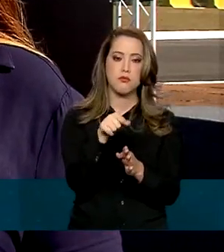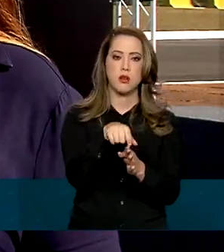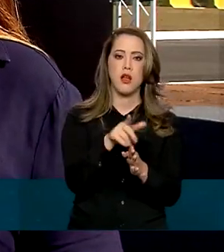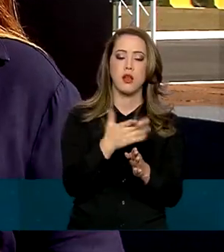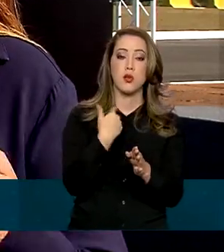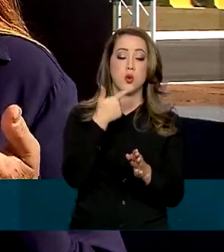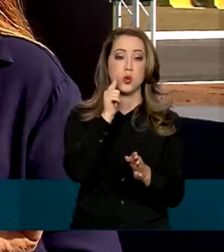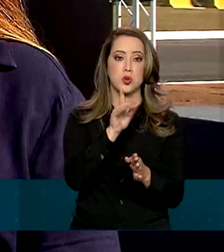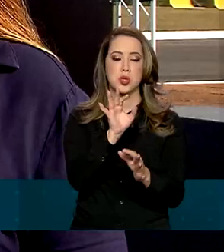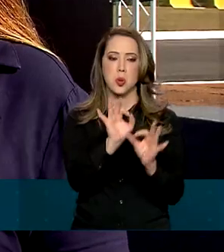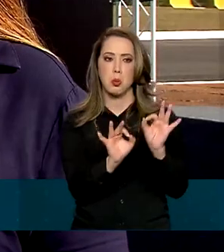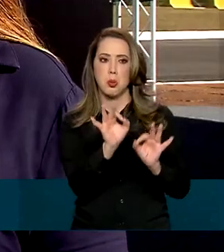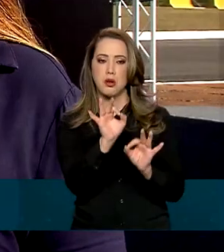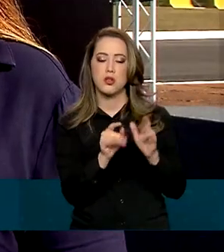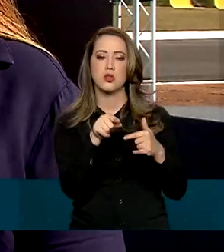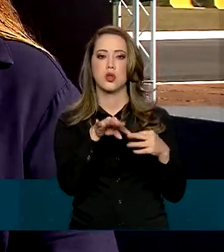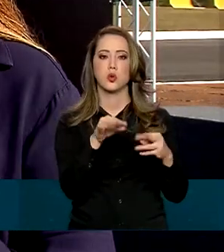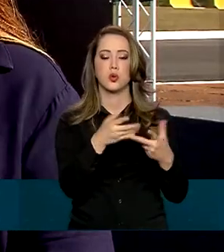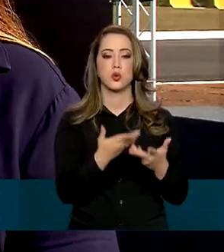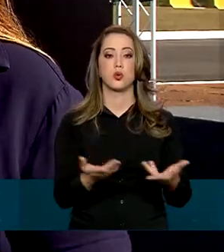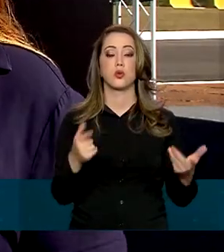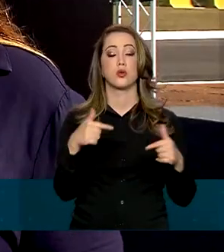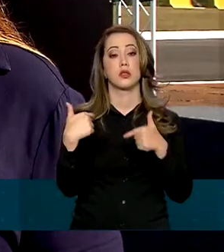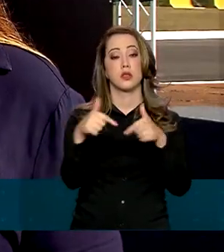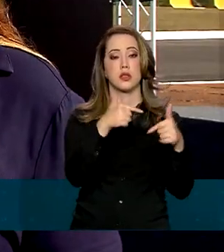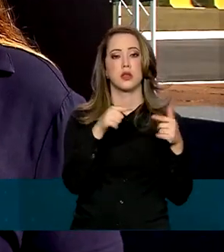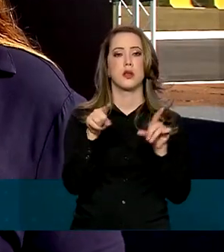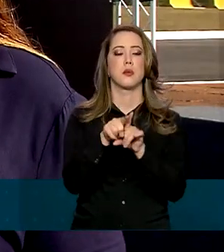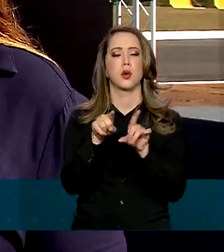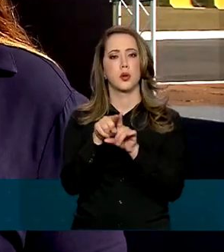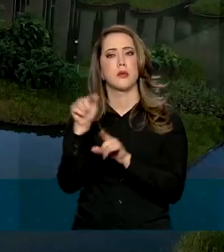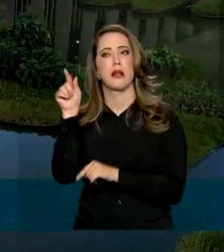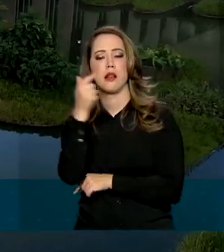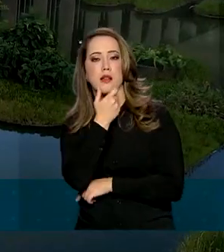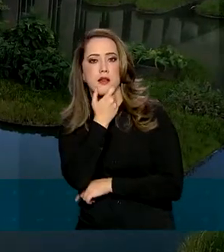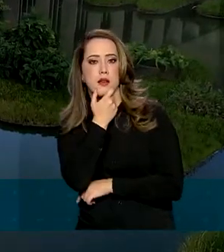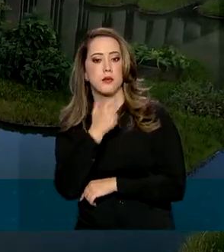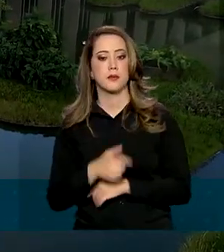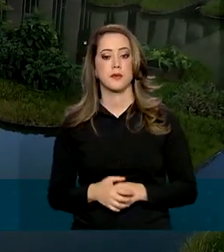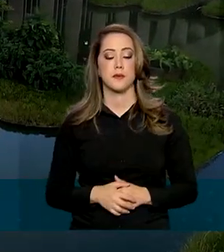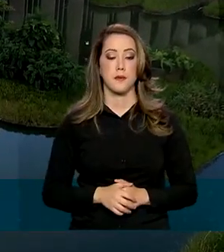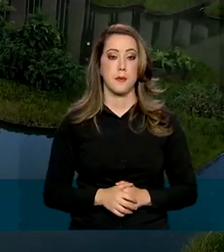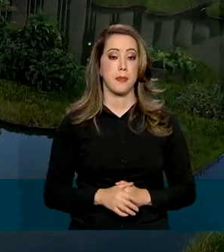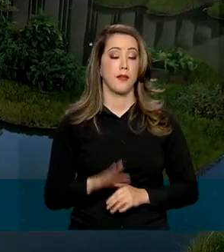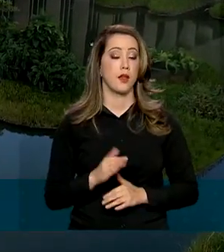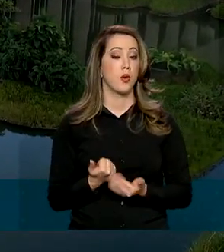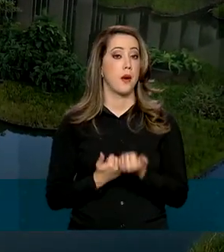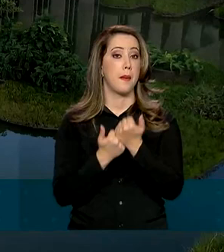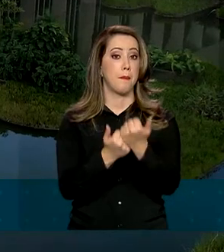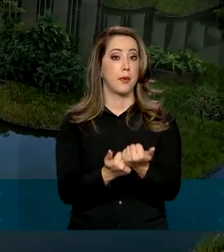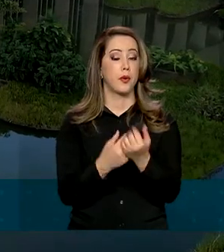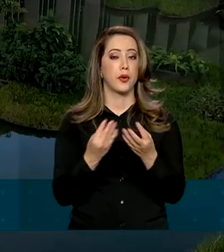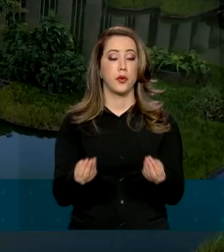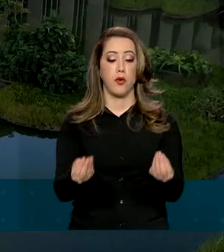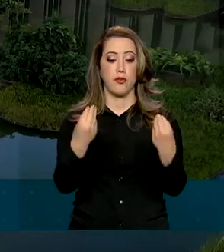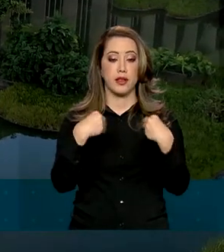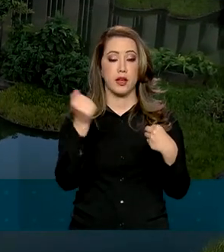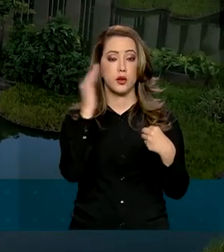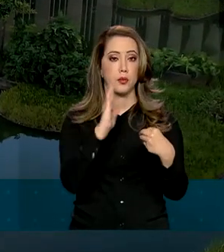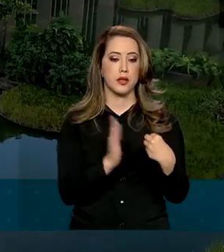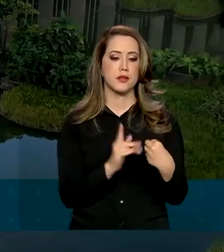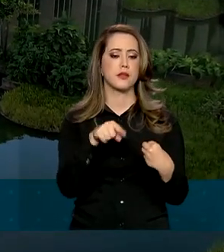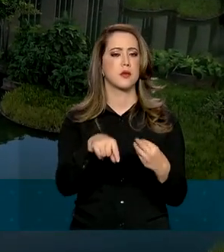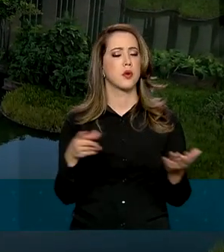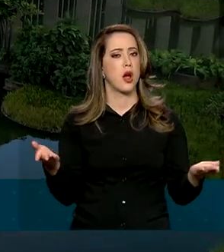Exteriores e foi consul-geral em Liverpool, na Inglaterra. A grande contribuição que o chanceler trouxe para o país